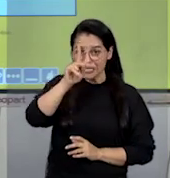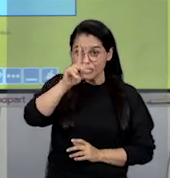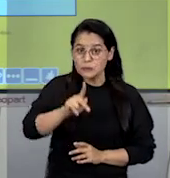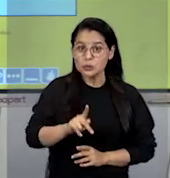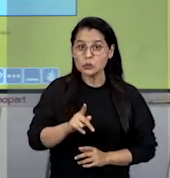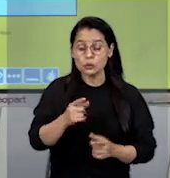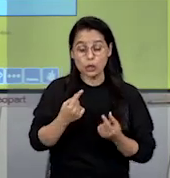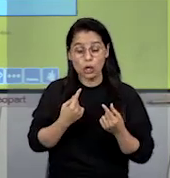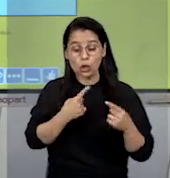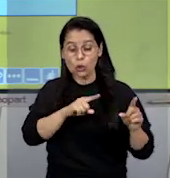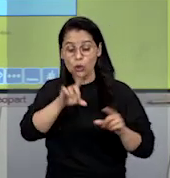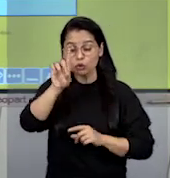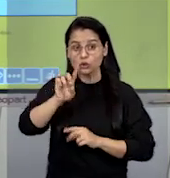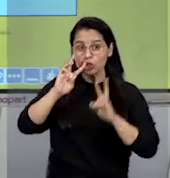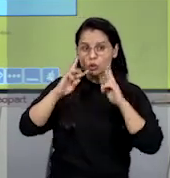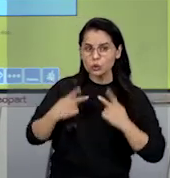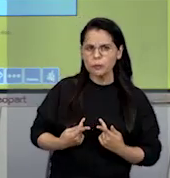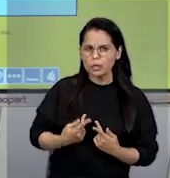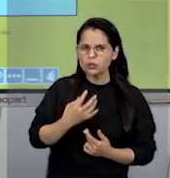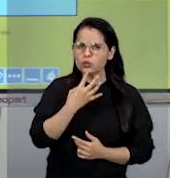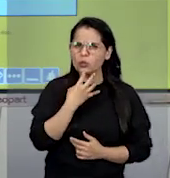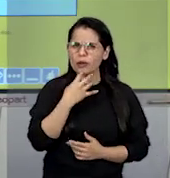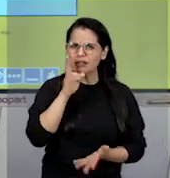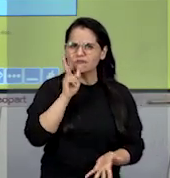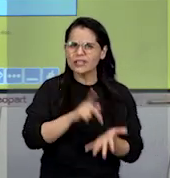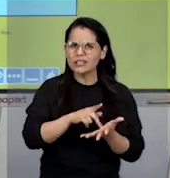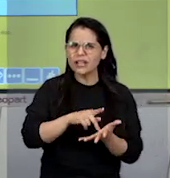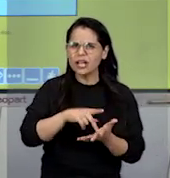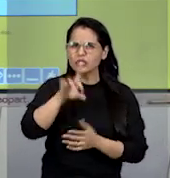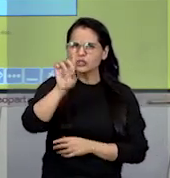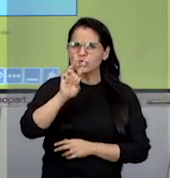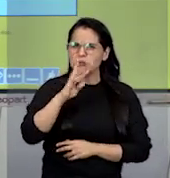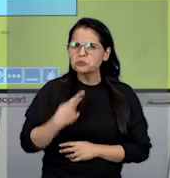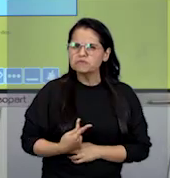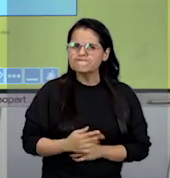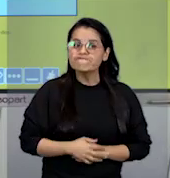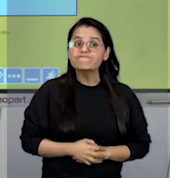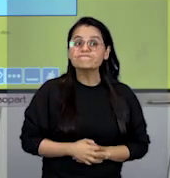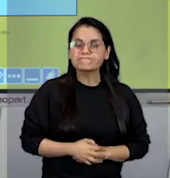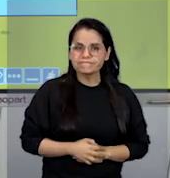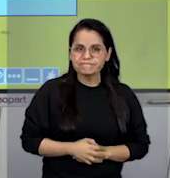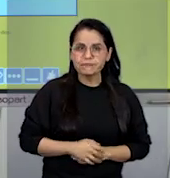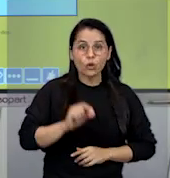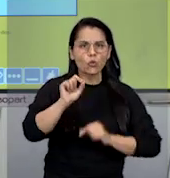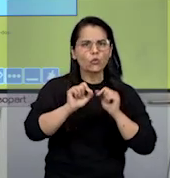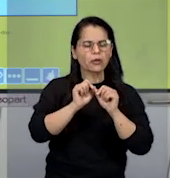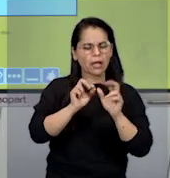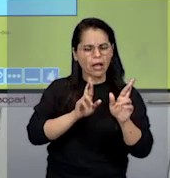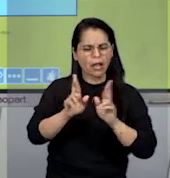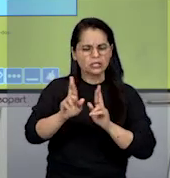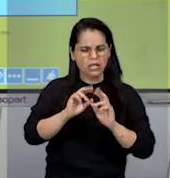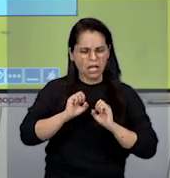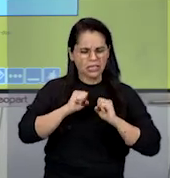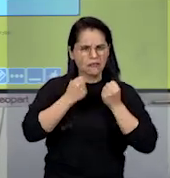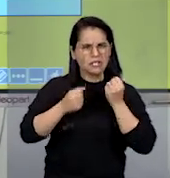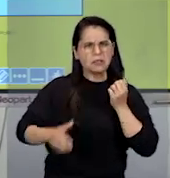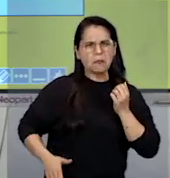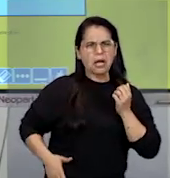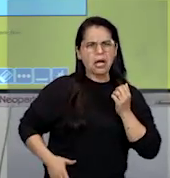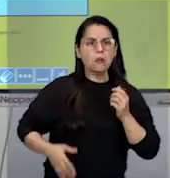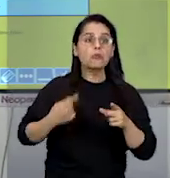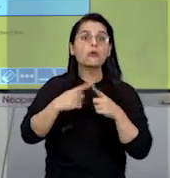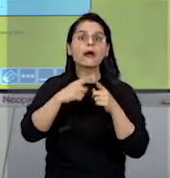são contra os direitos humanos conhecem efetivamente os direitos humanos? Por que as pessoas associam direitos humanos à defesa com bandidos?